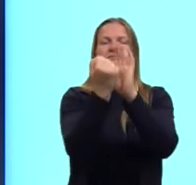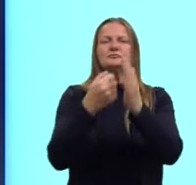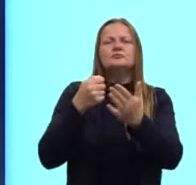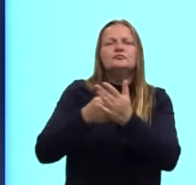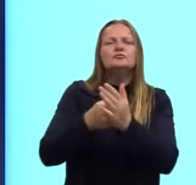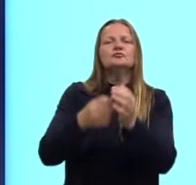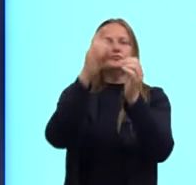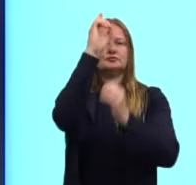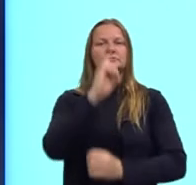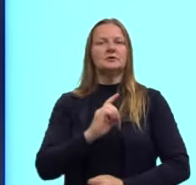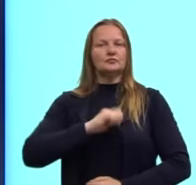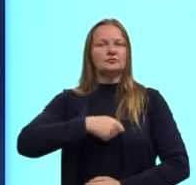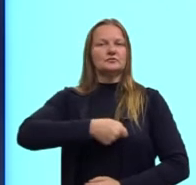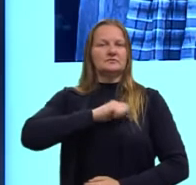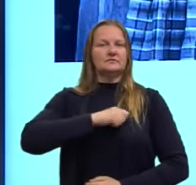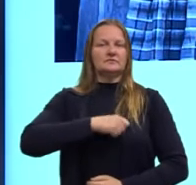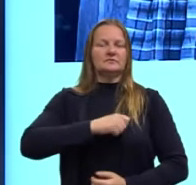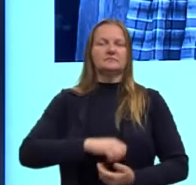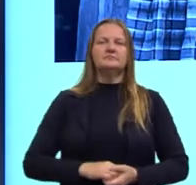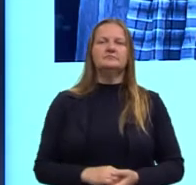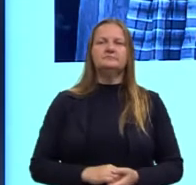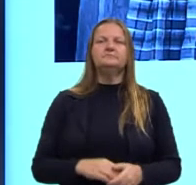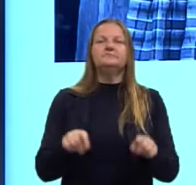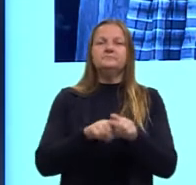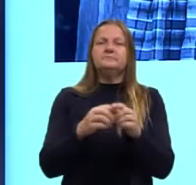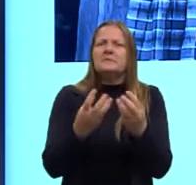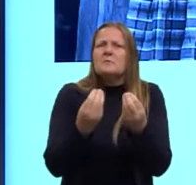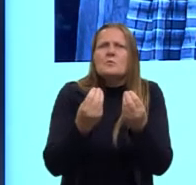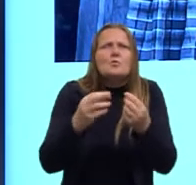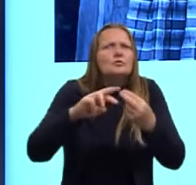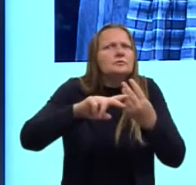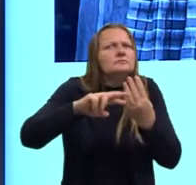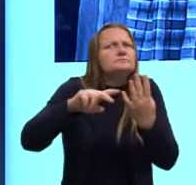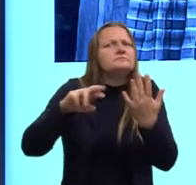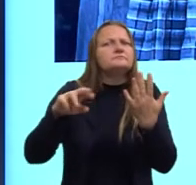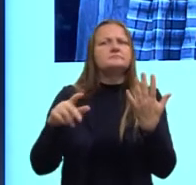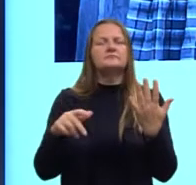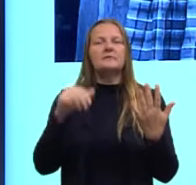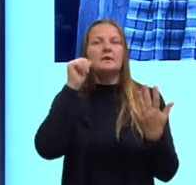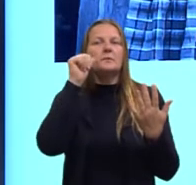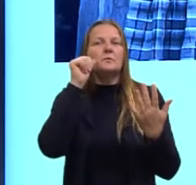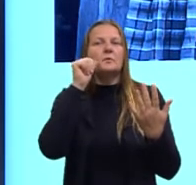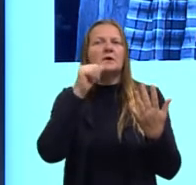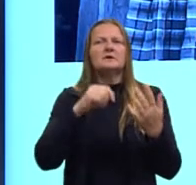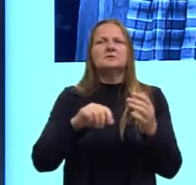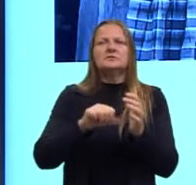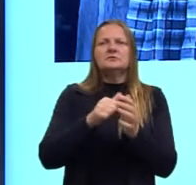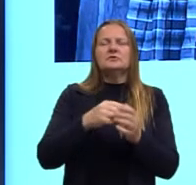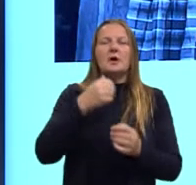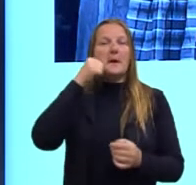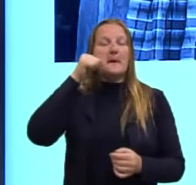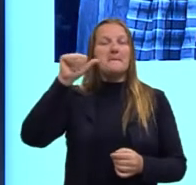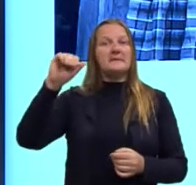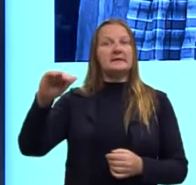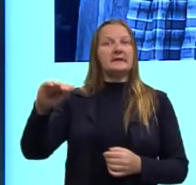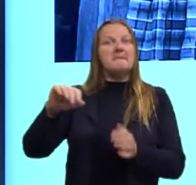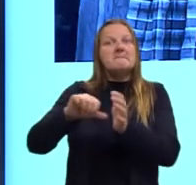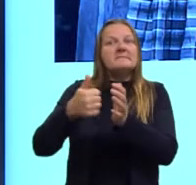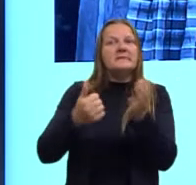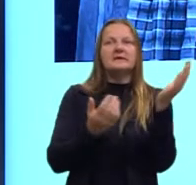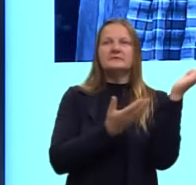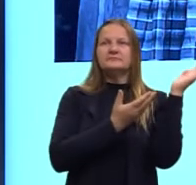luta pelos direitos civis. Além dela, teve a Ruby Bridges, que foi uma das primeiras garotas a